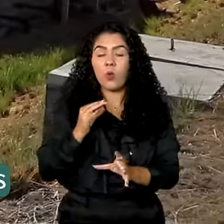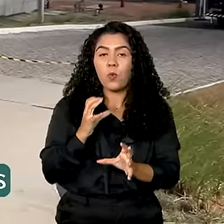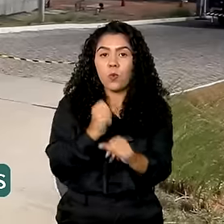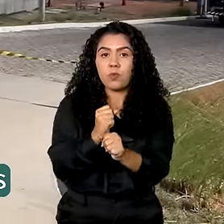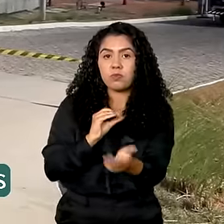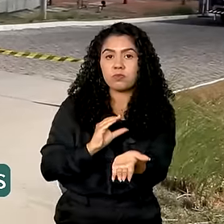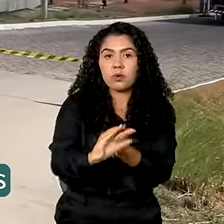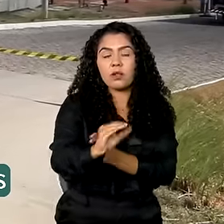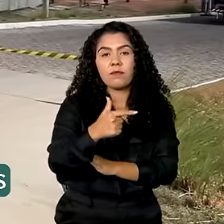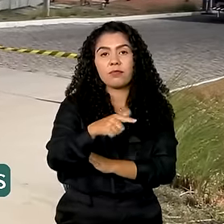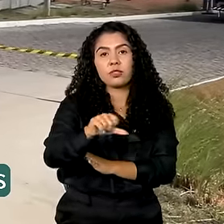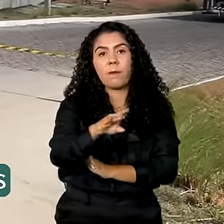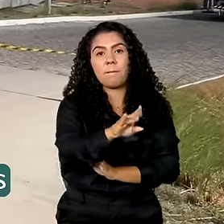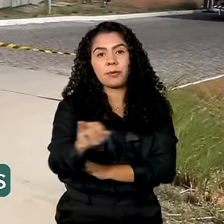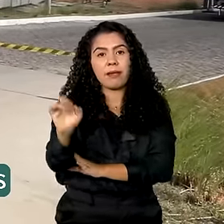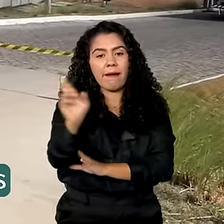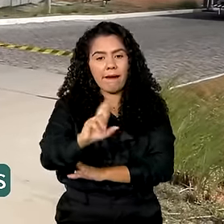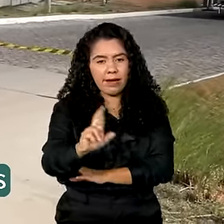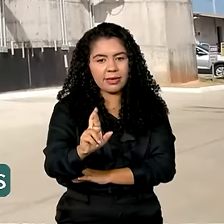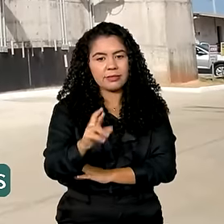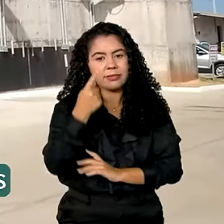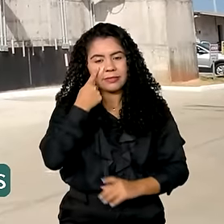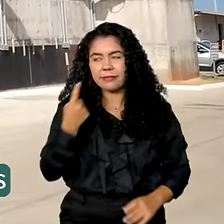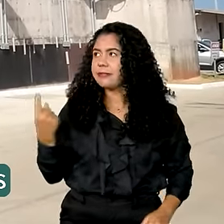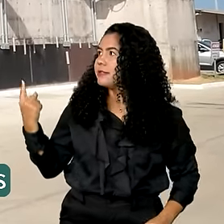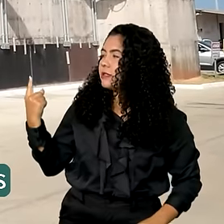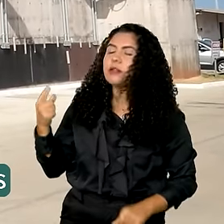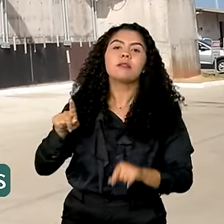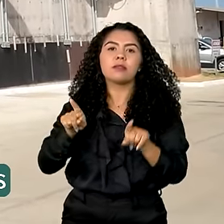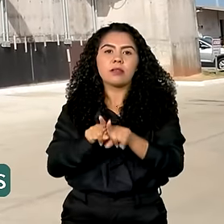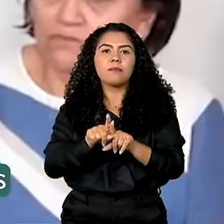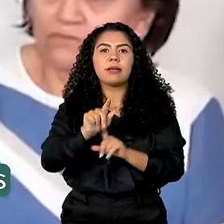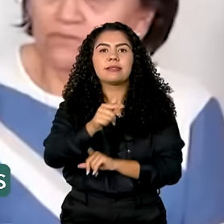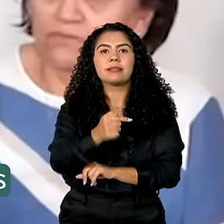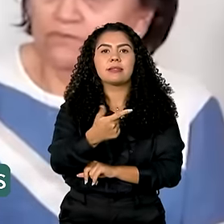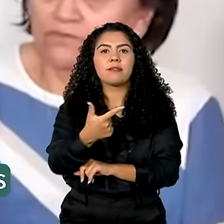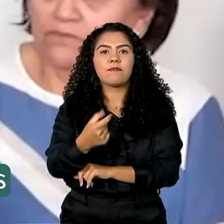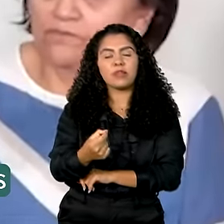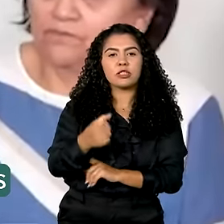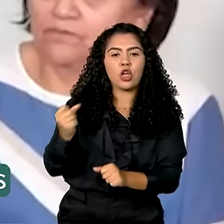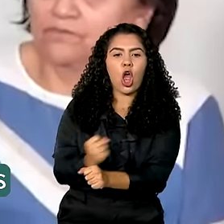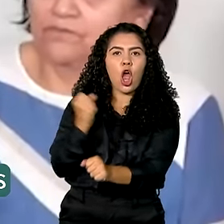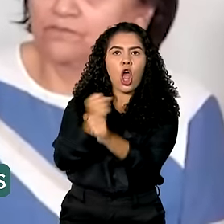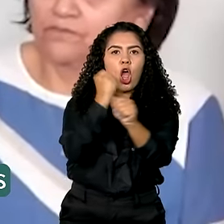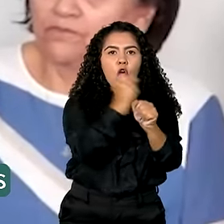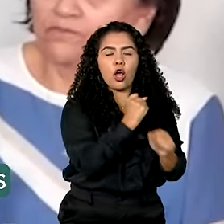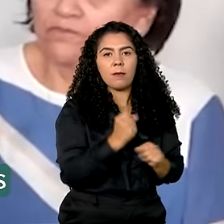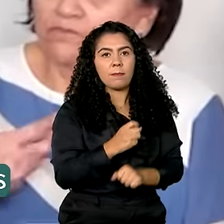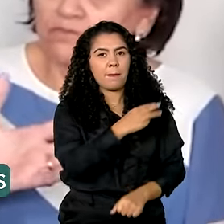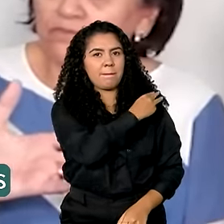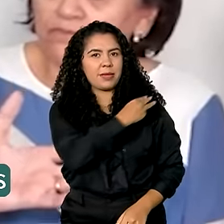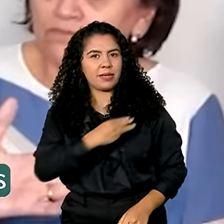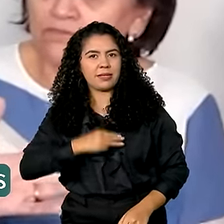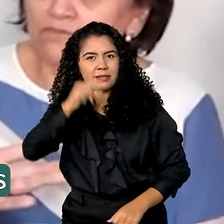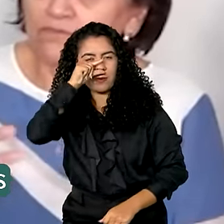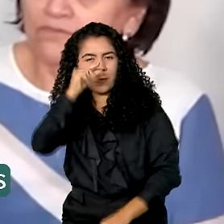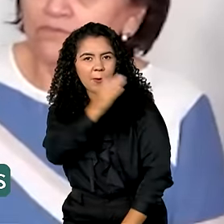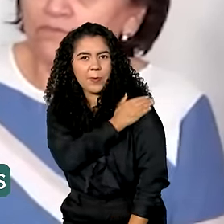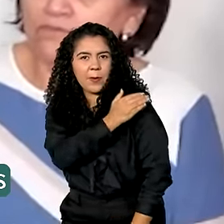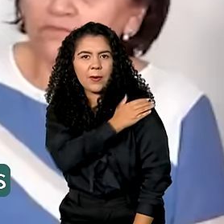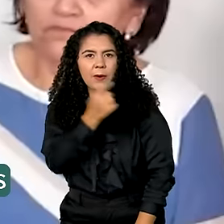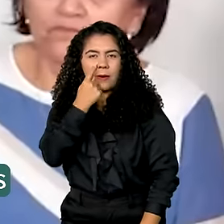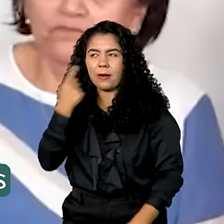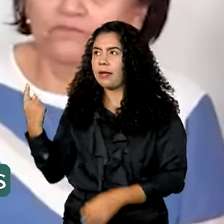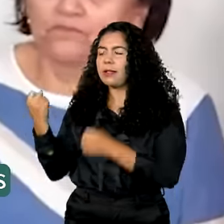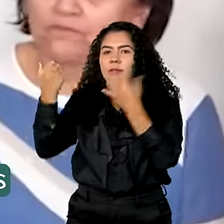quase R$ 29 bilhões, com 720 obras. O ministro da Casa Civil, Rui Costa, comentou o